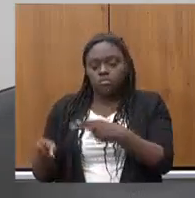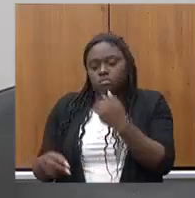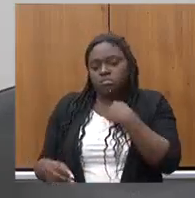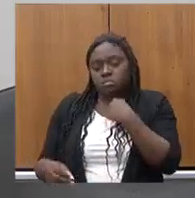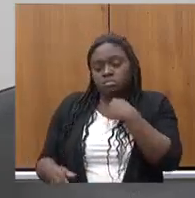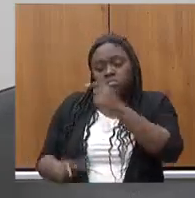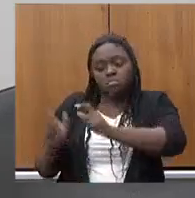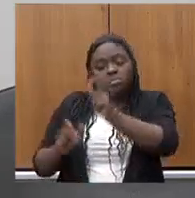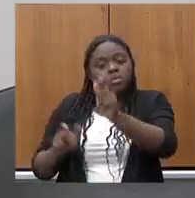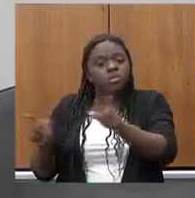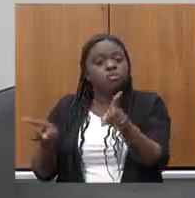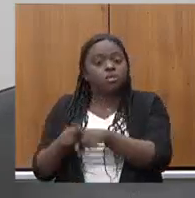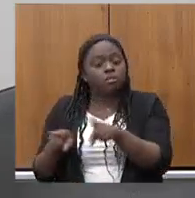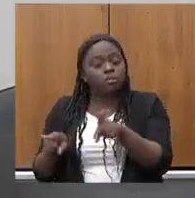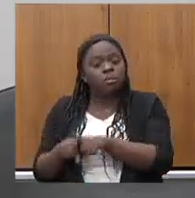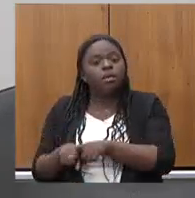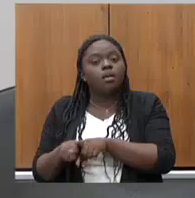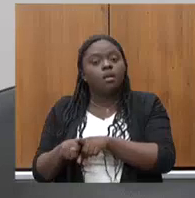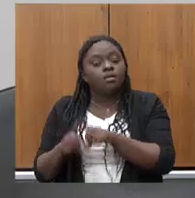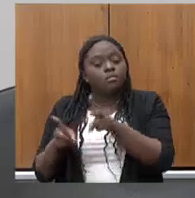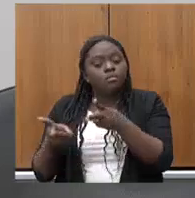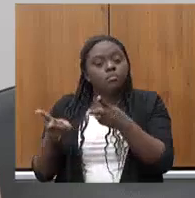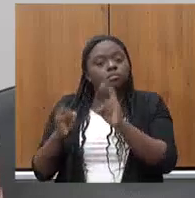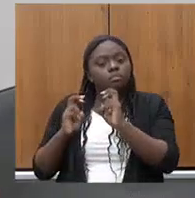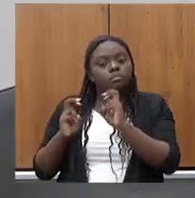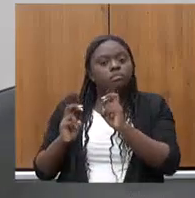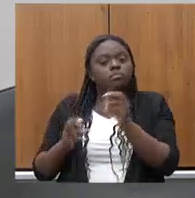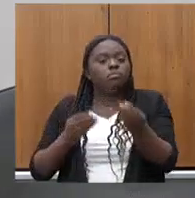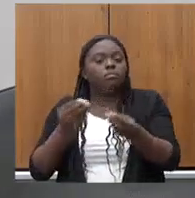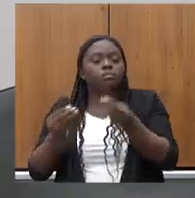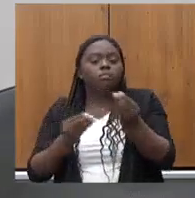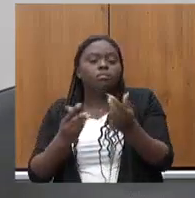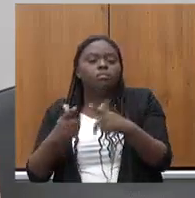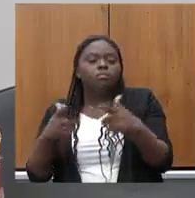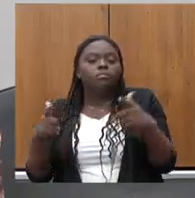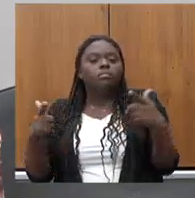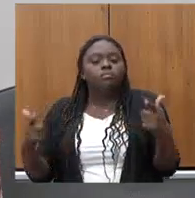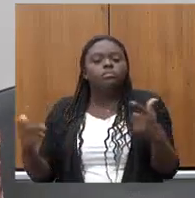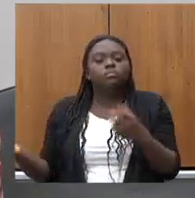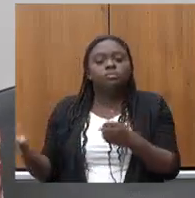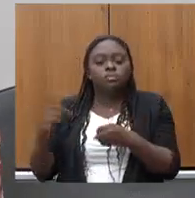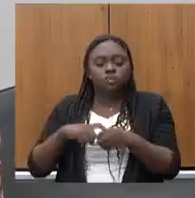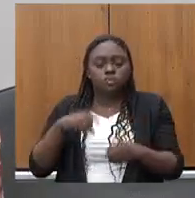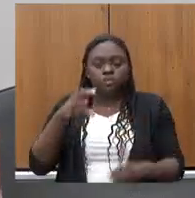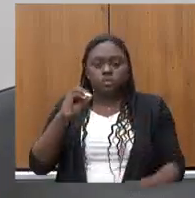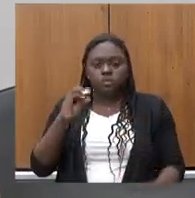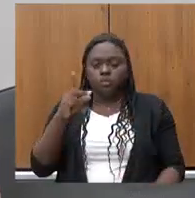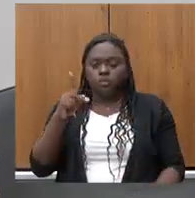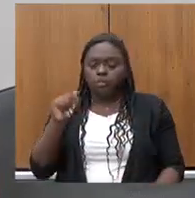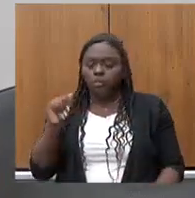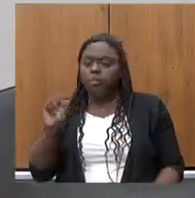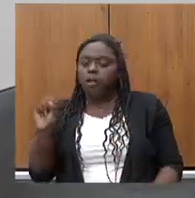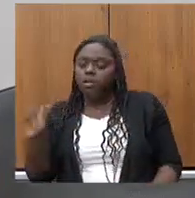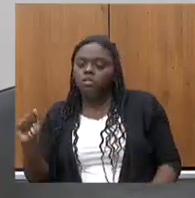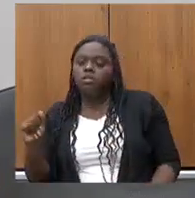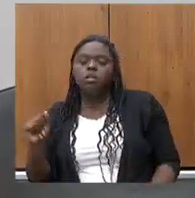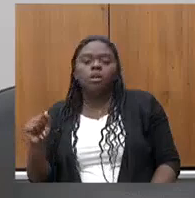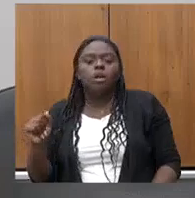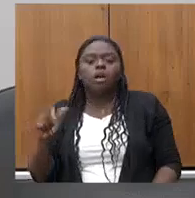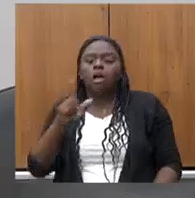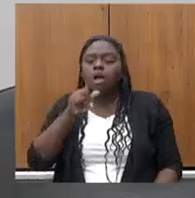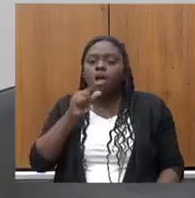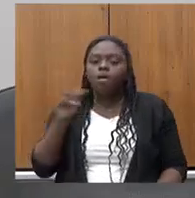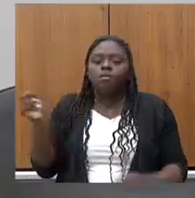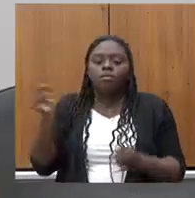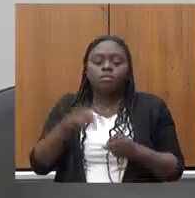pessoas também viram que como a gente não tem não tem retorno da COPASA de quando é a água que